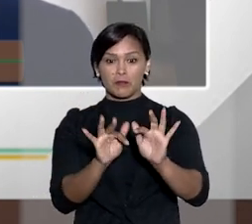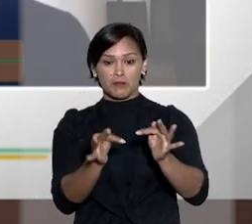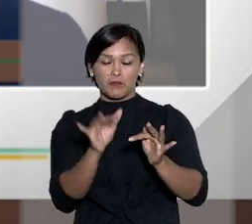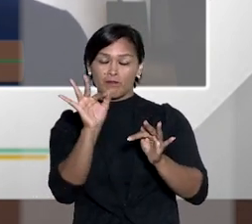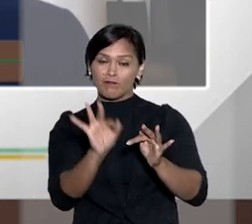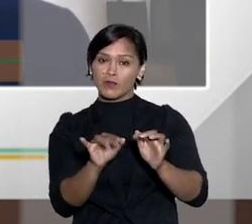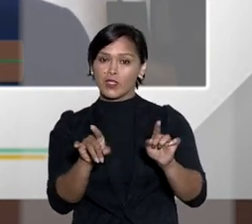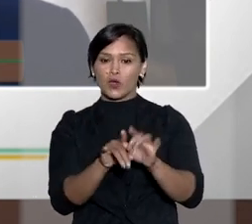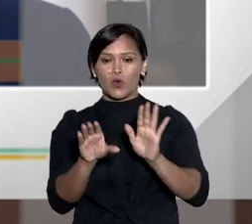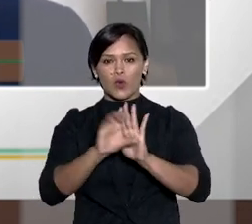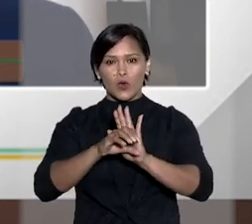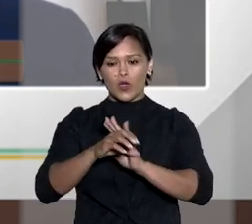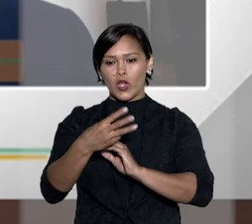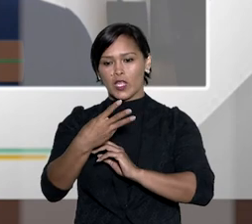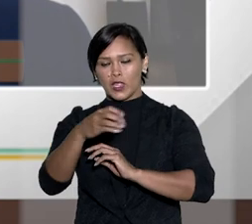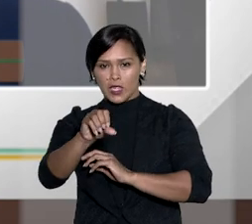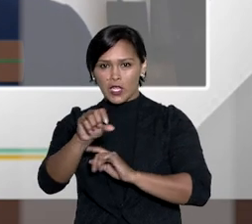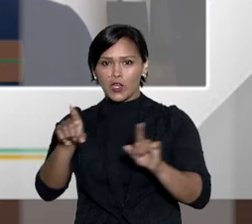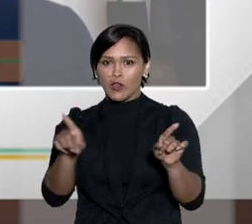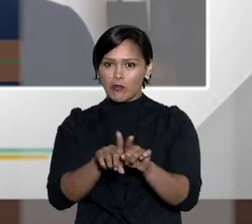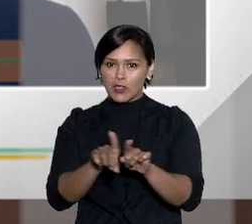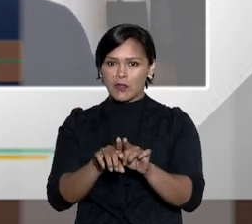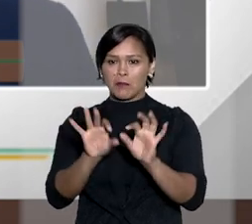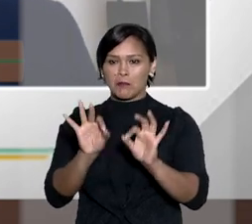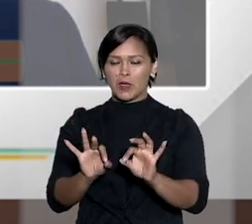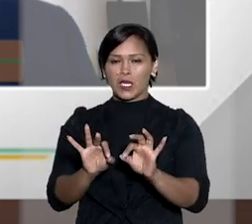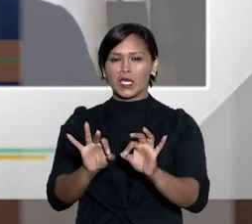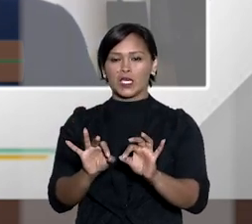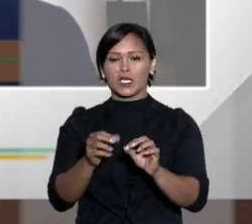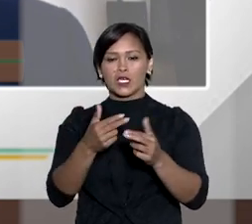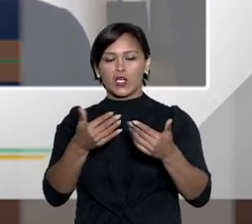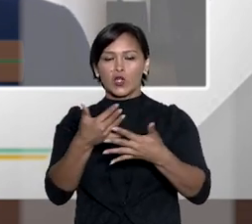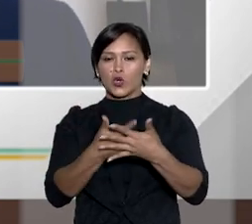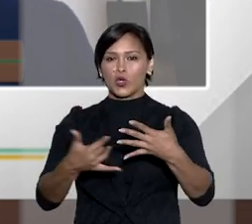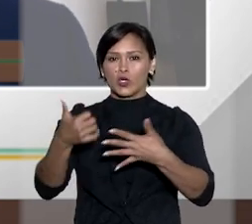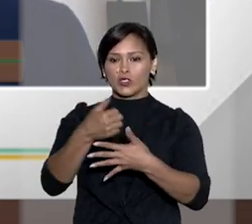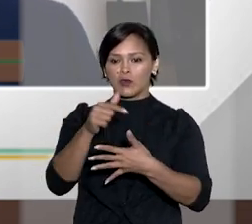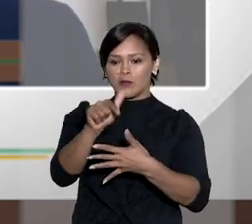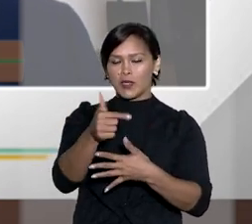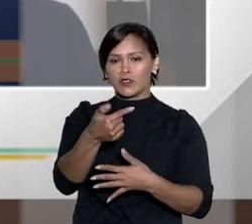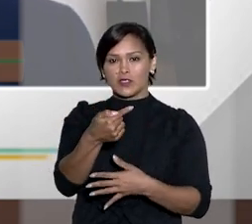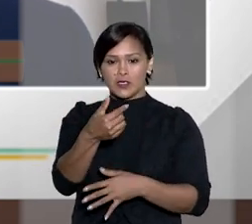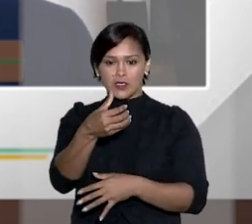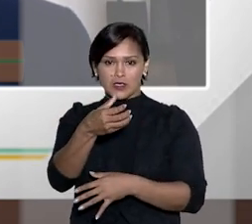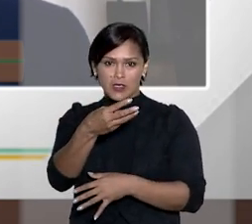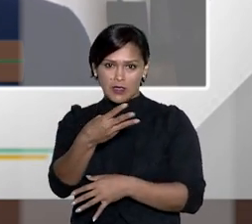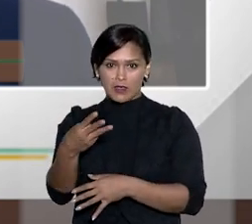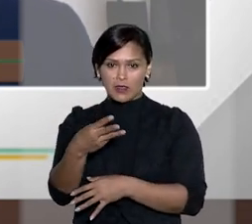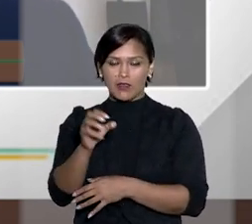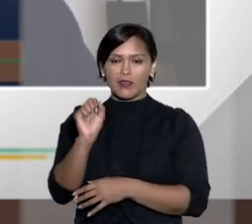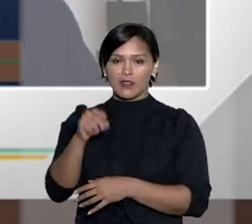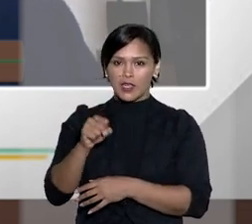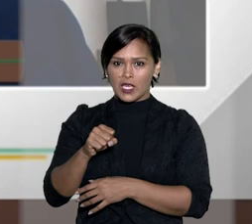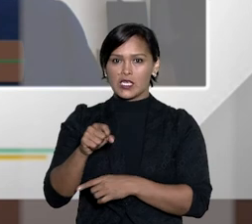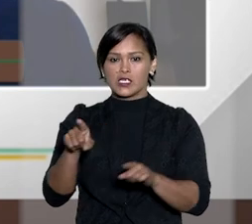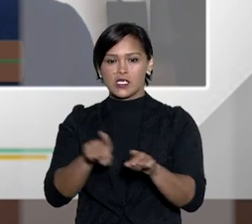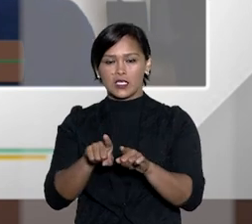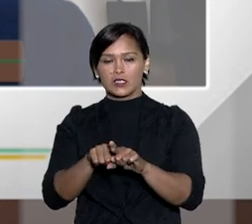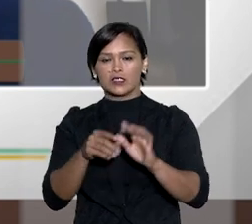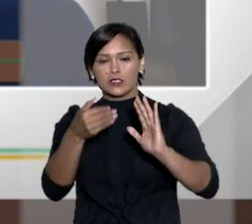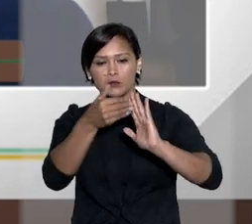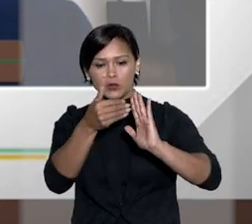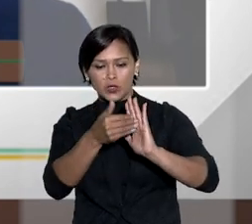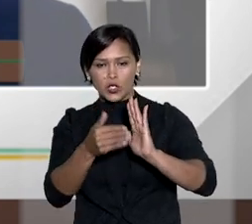tratava do rito sumário enfim o código de 39 ele não tratou do rito sumário mas de